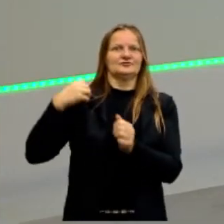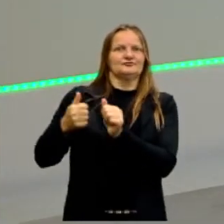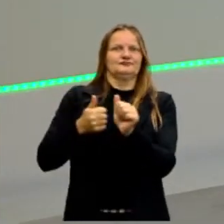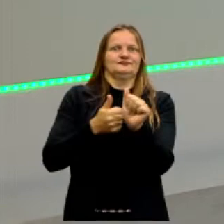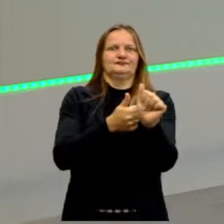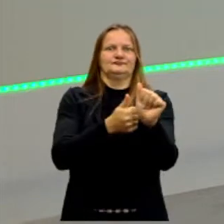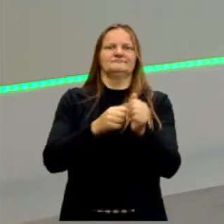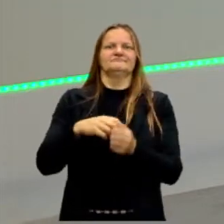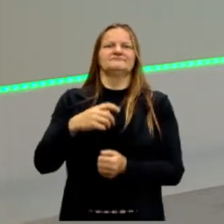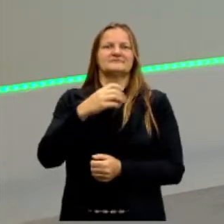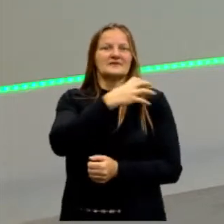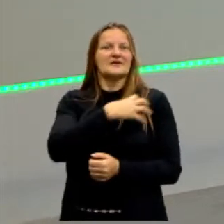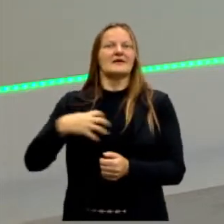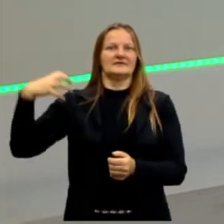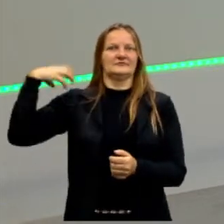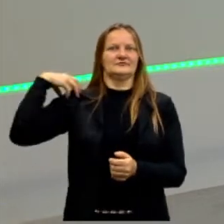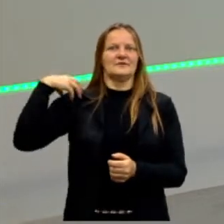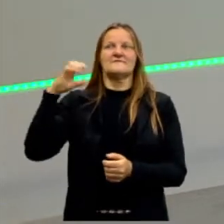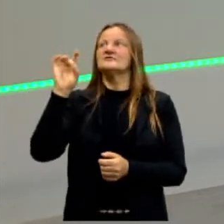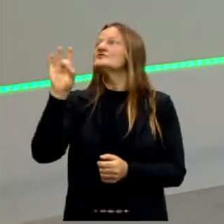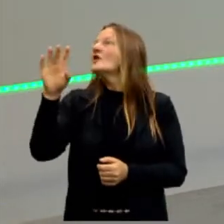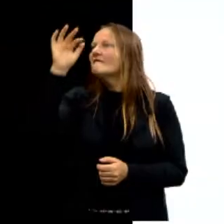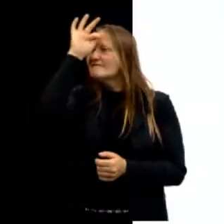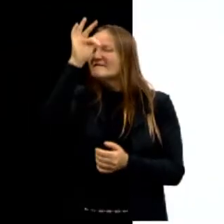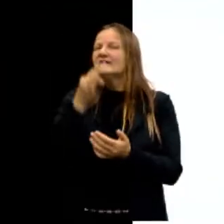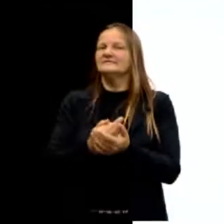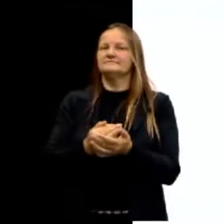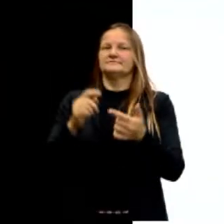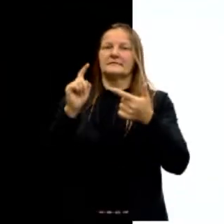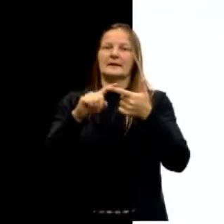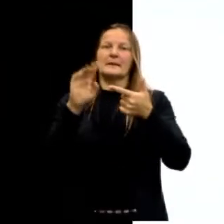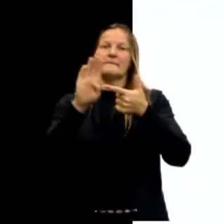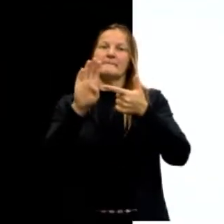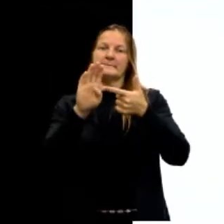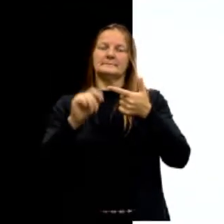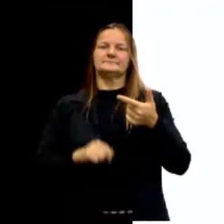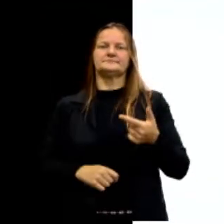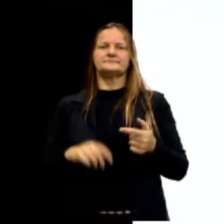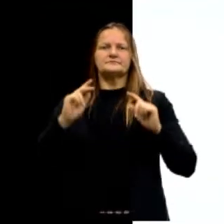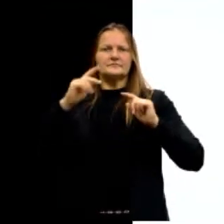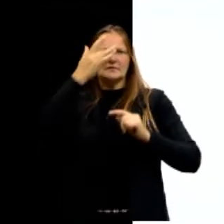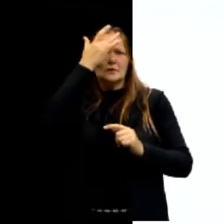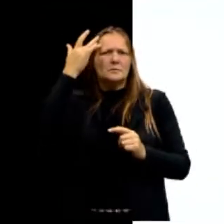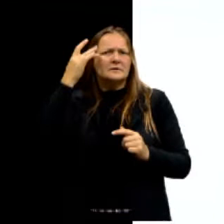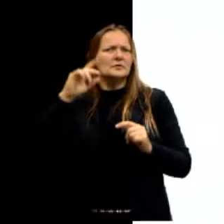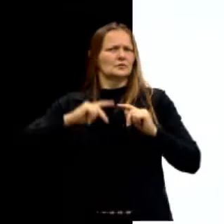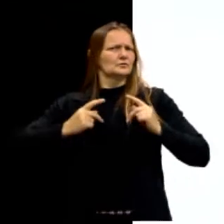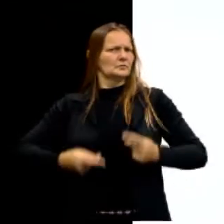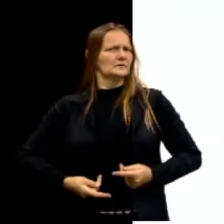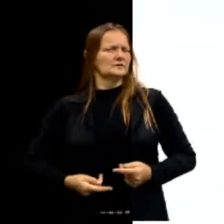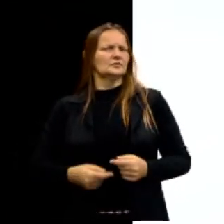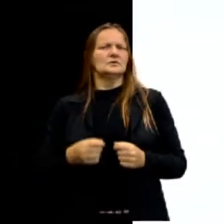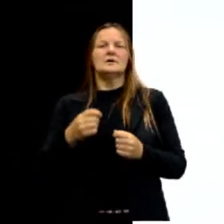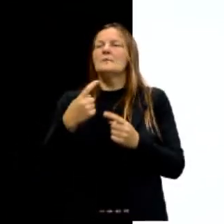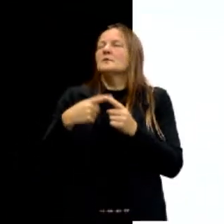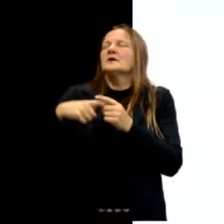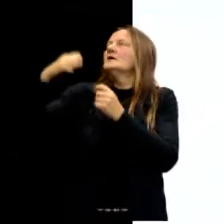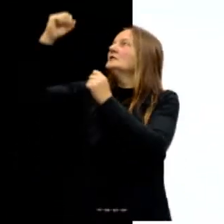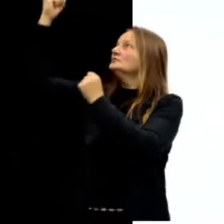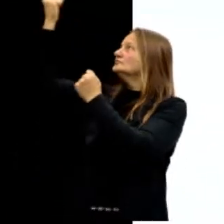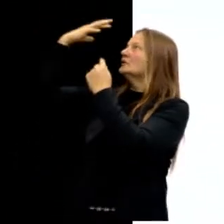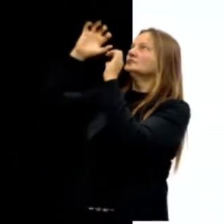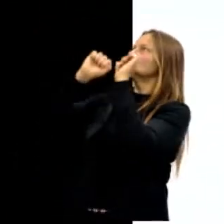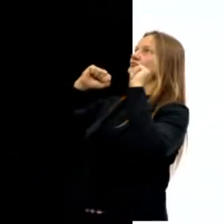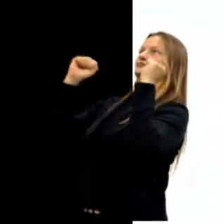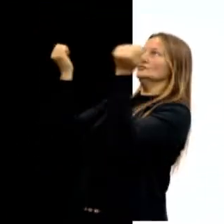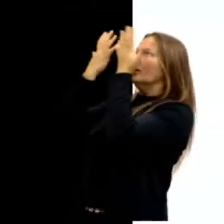lembrados? Então, não sei se é somente a fé, a única. B. O ser humano só alcança o conhecimento graças à revelação da